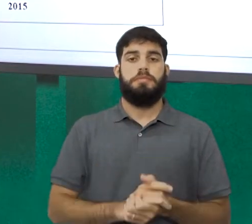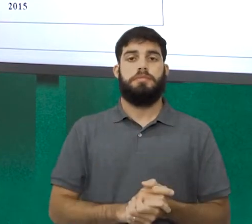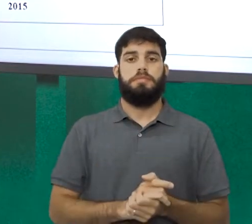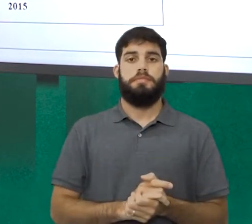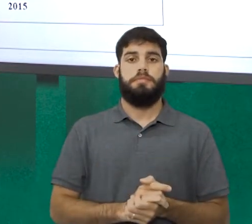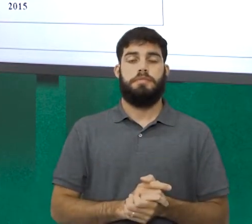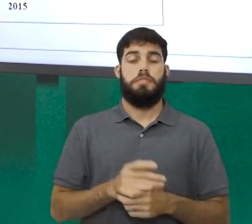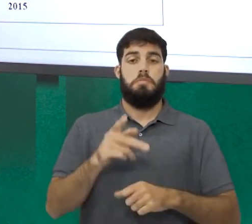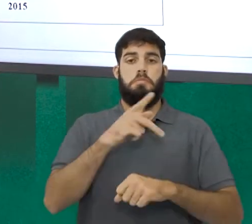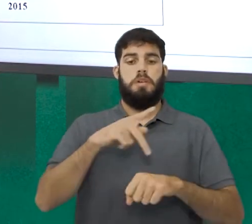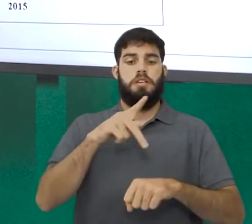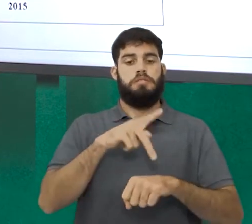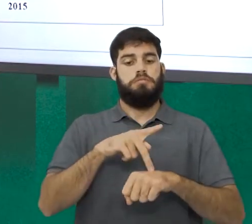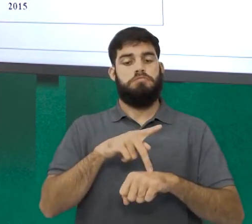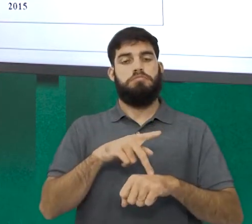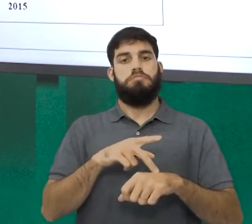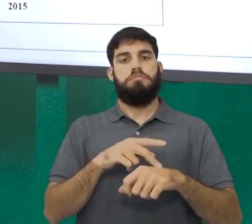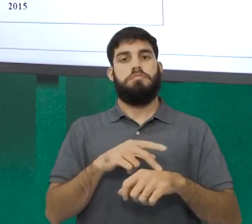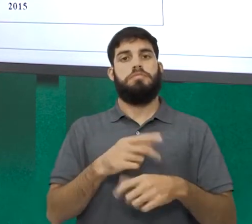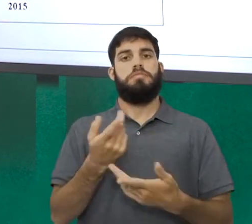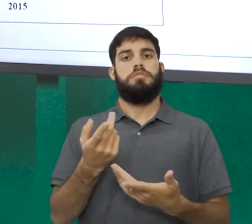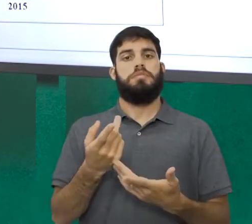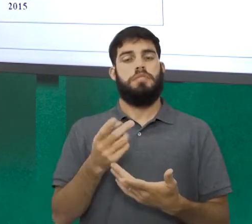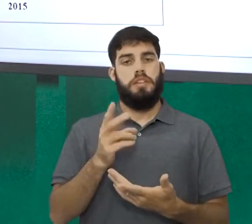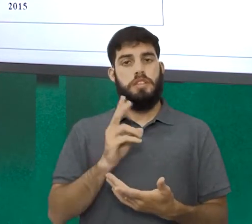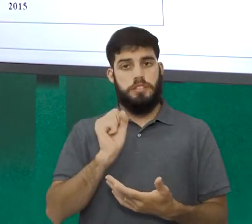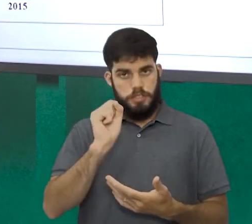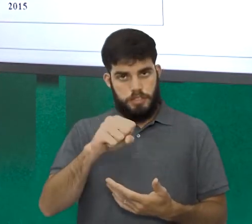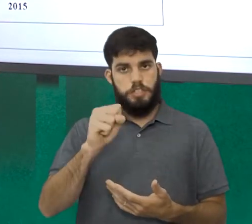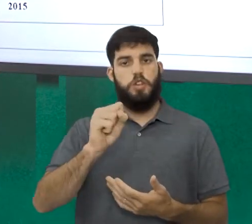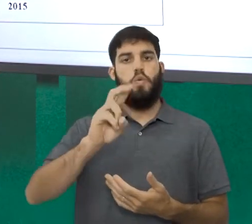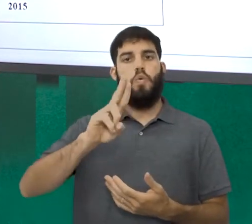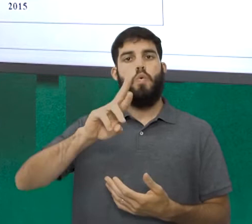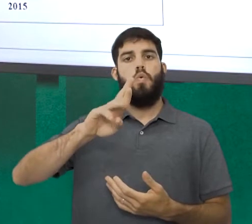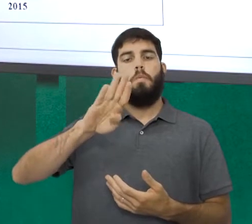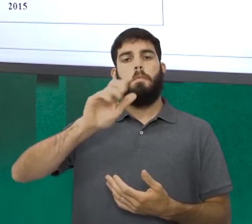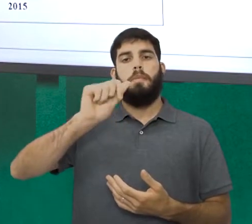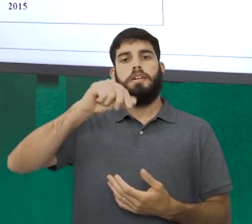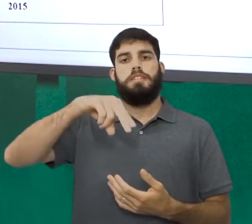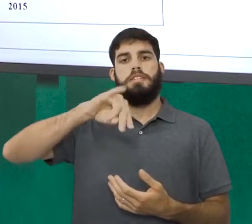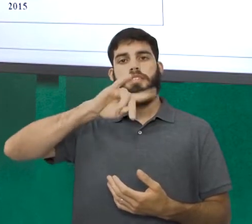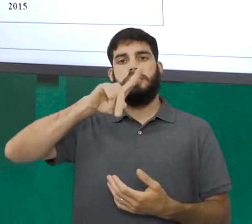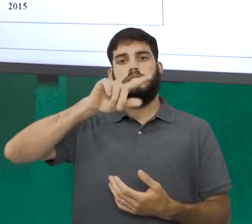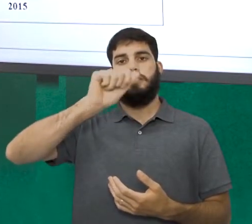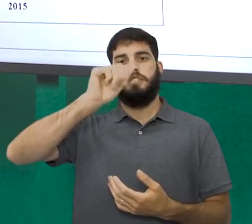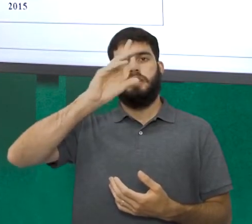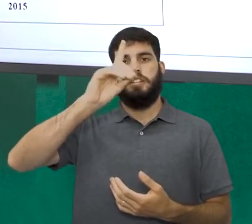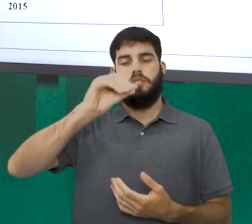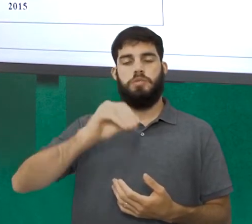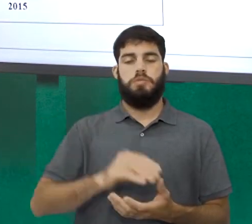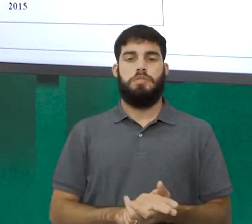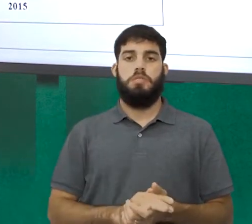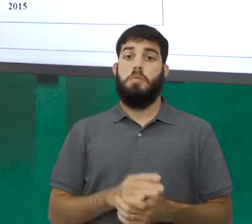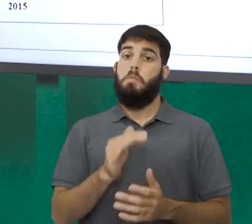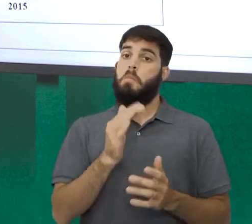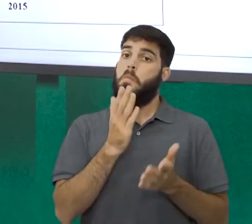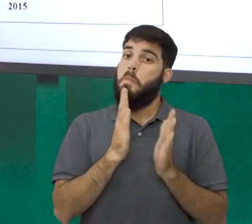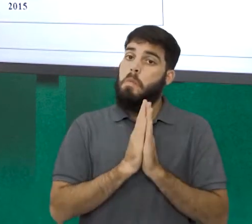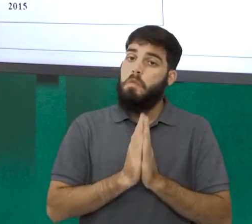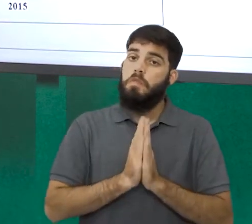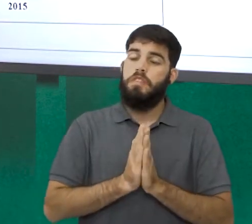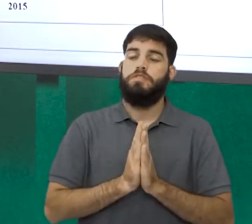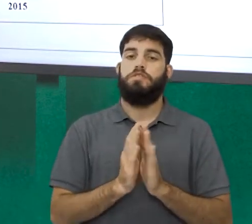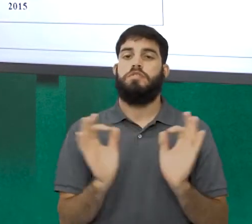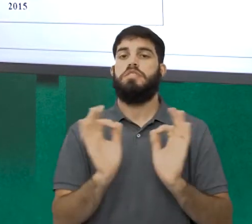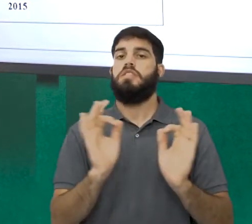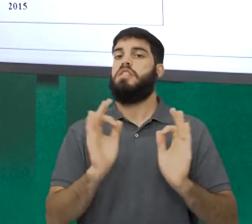urbanizado. Isso de uma forma clássica. Pois bem, por favor, não confundam. Não